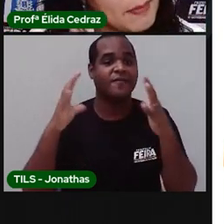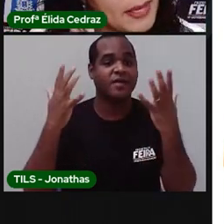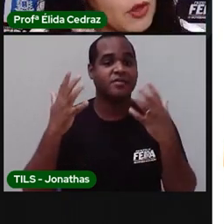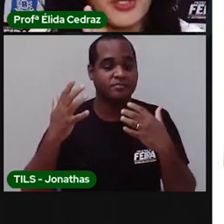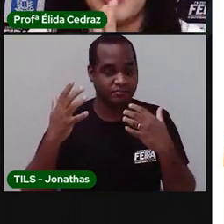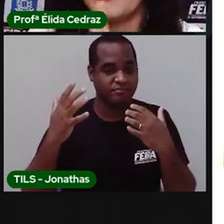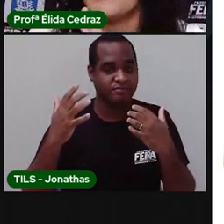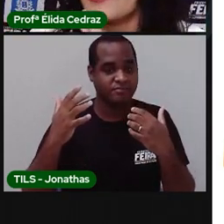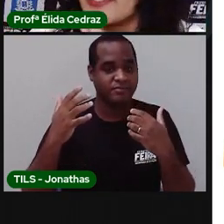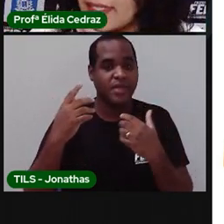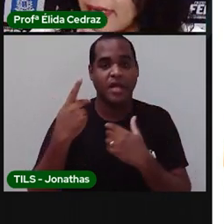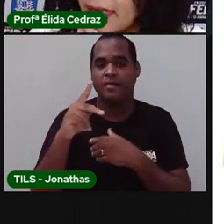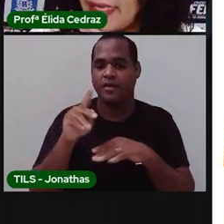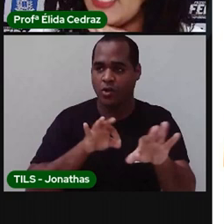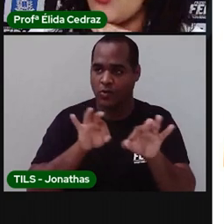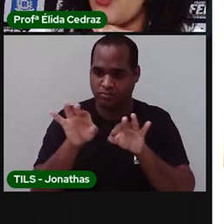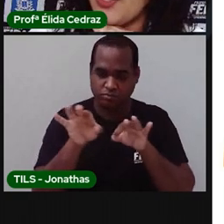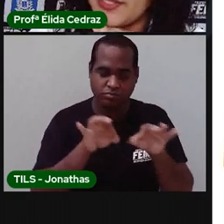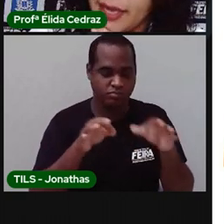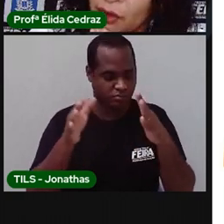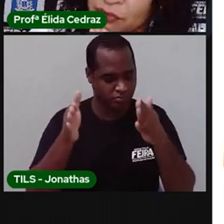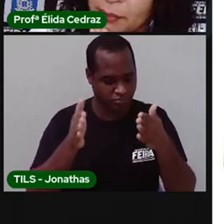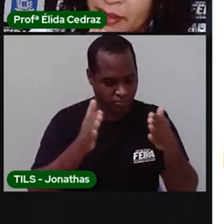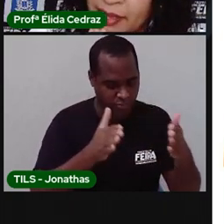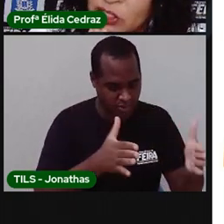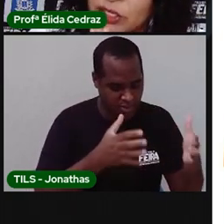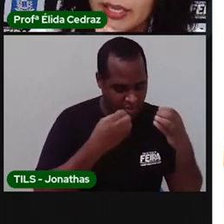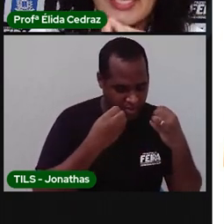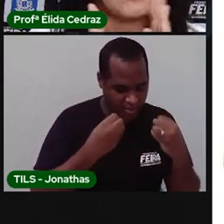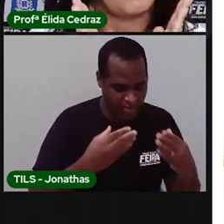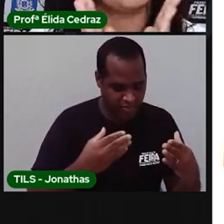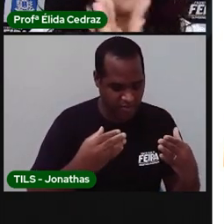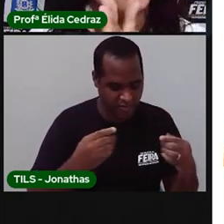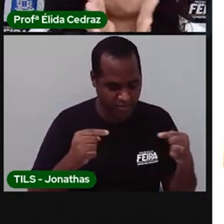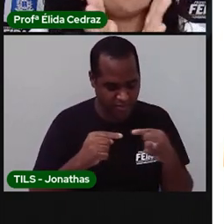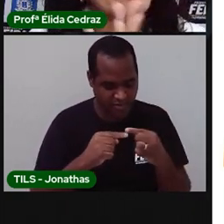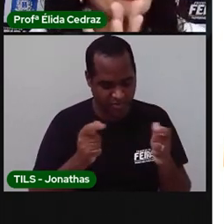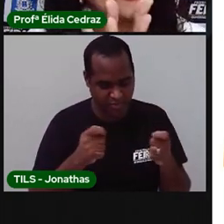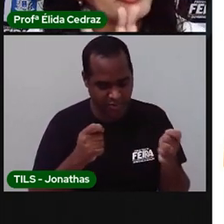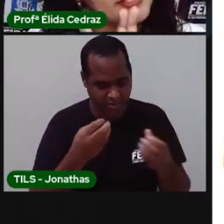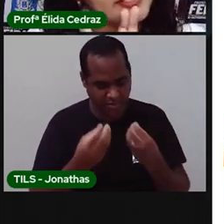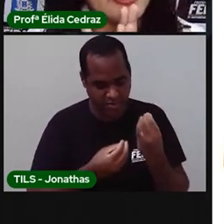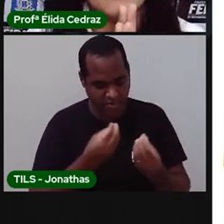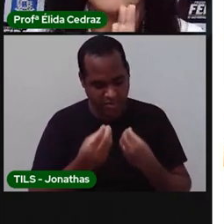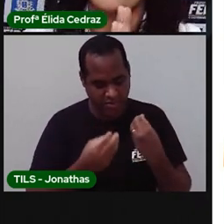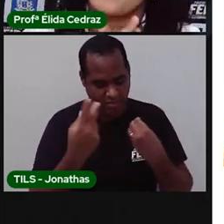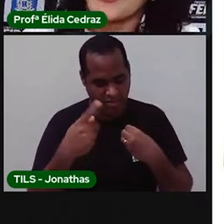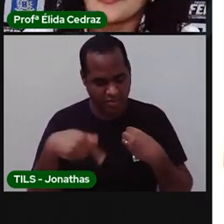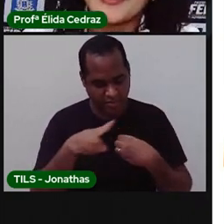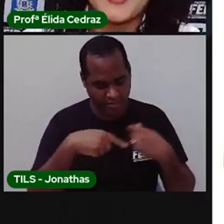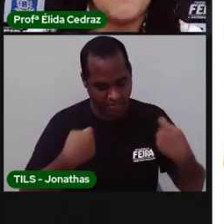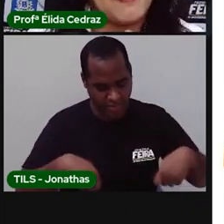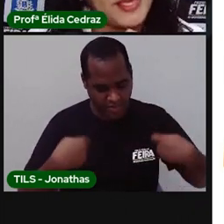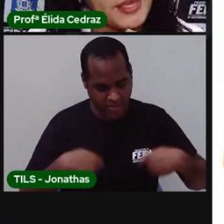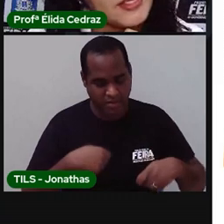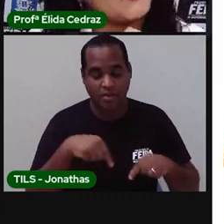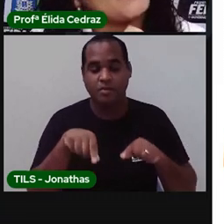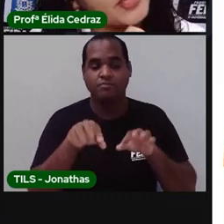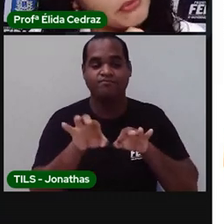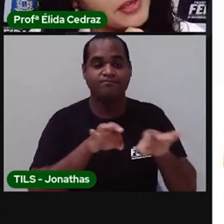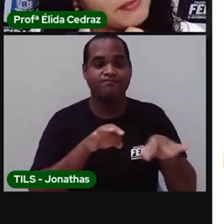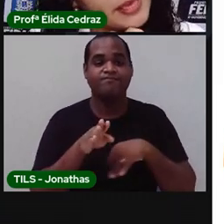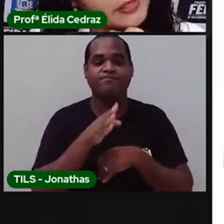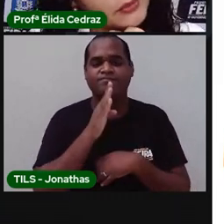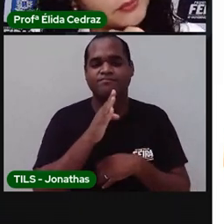saber organizar em ordem alfabética. A gente precisa conhecer bem